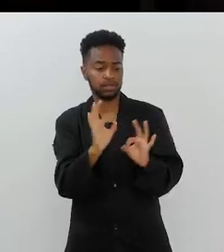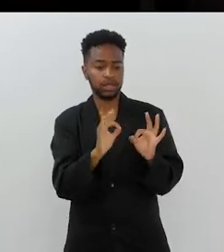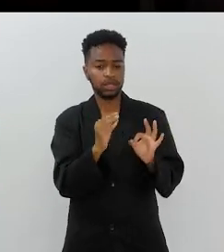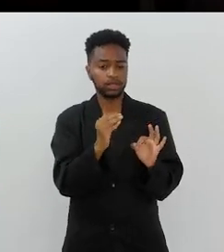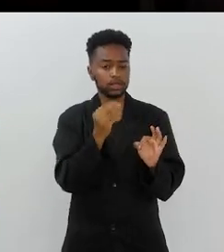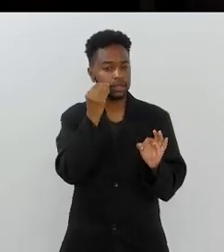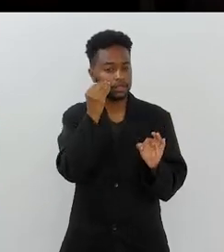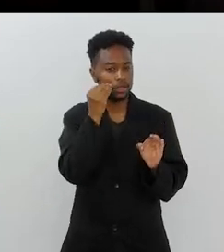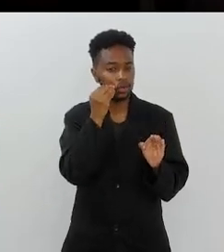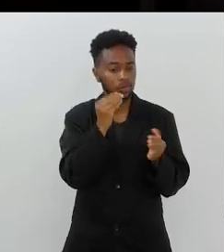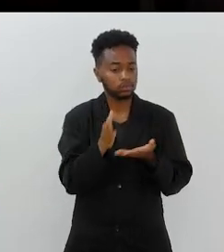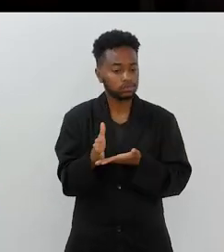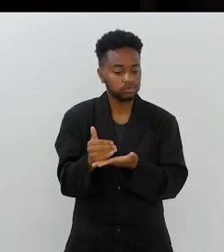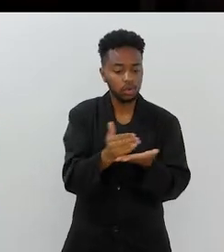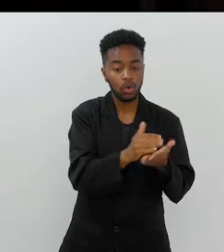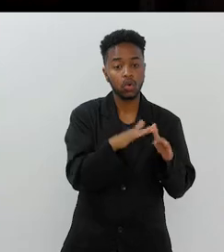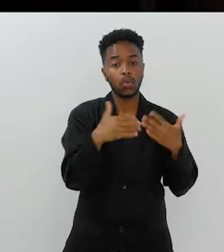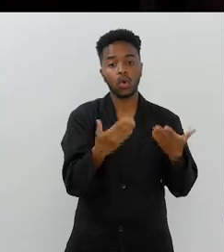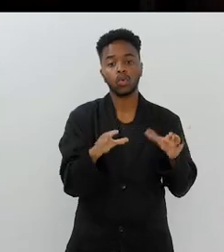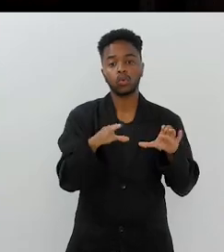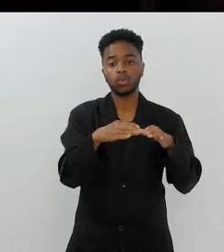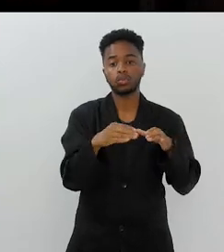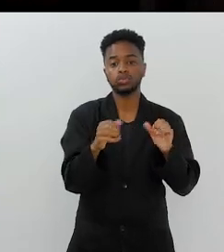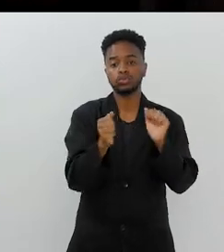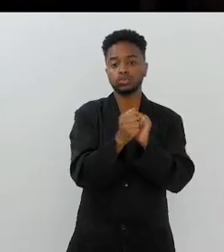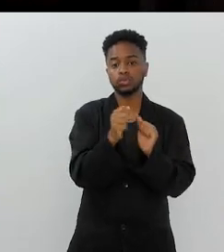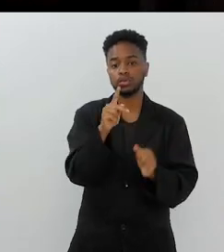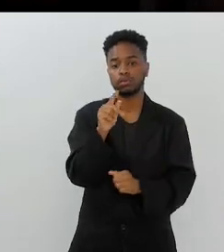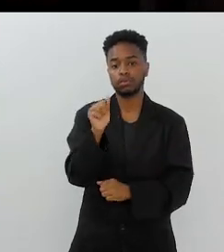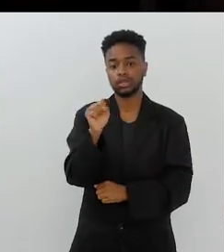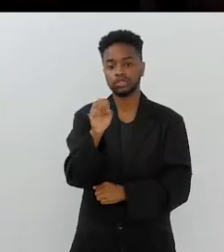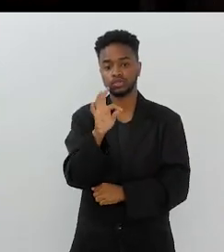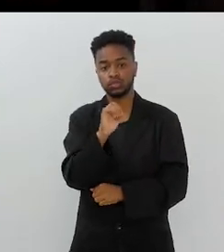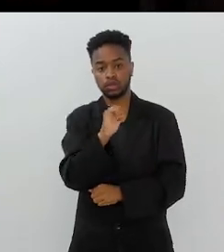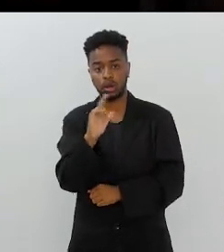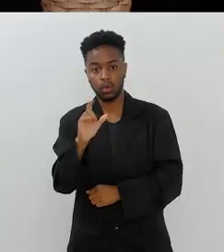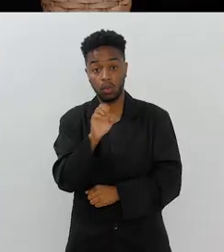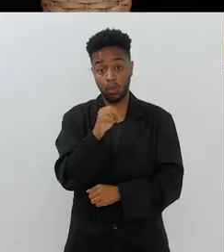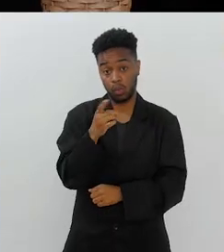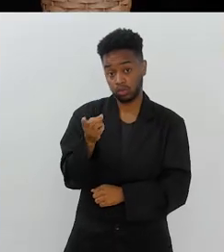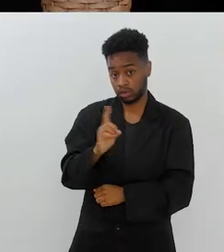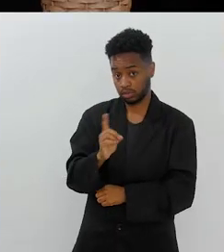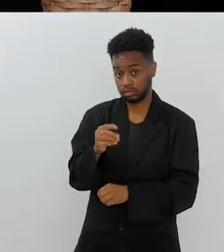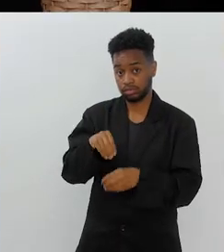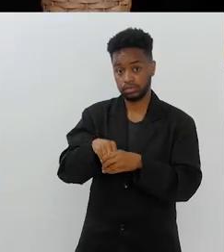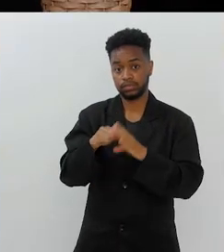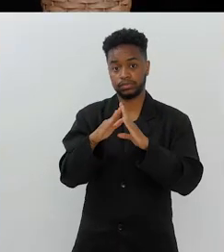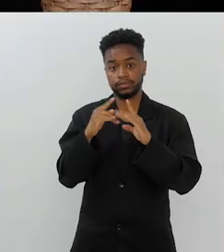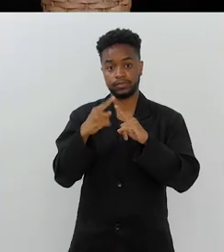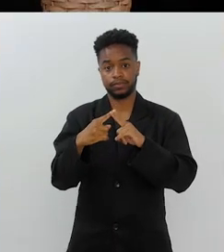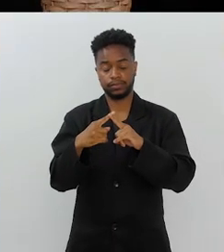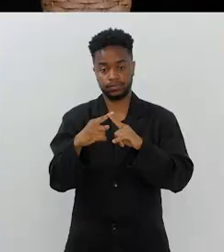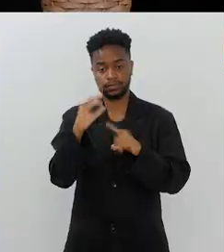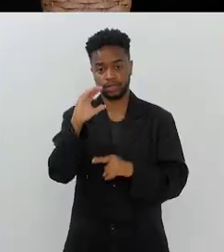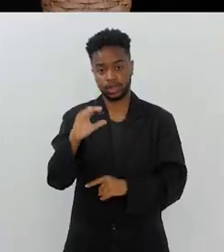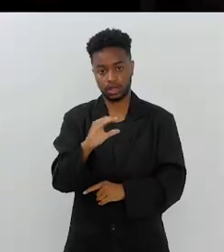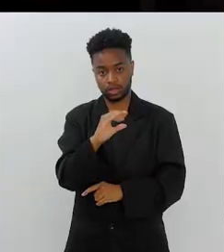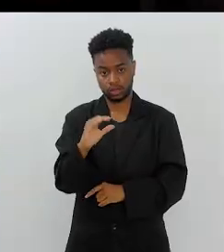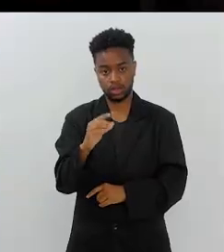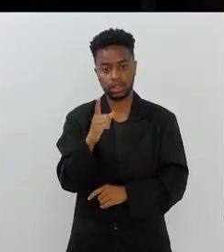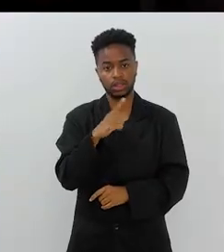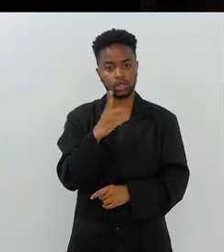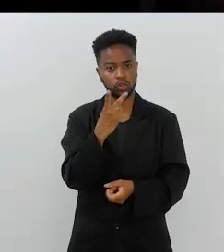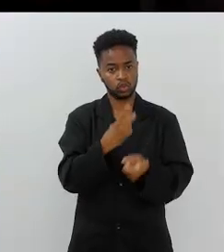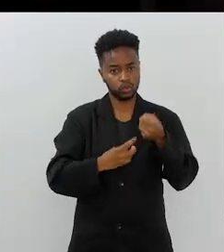mapeamento dos grupos que são da pastoral ou não dentro da igreja católica. Há dois anos